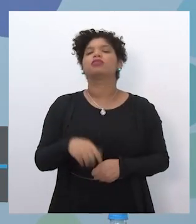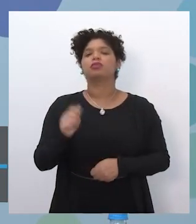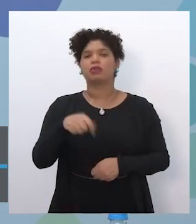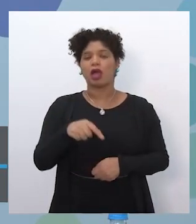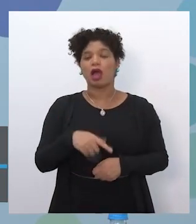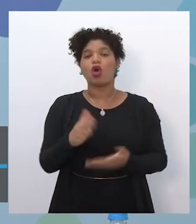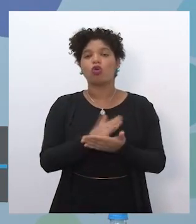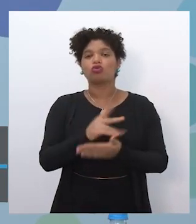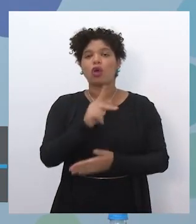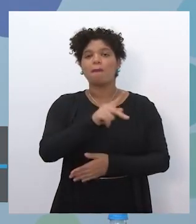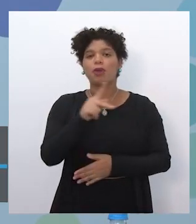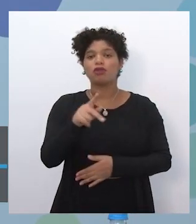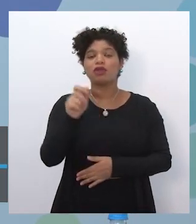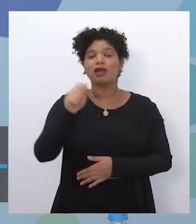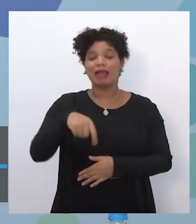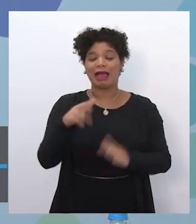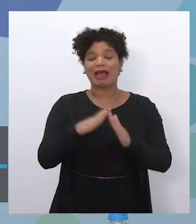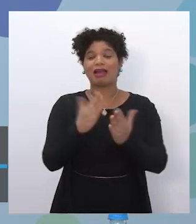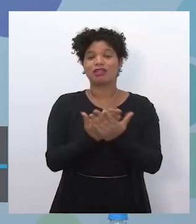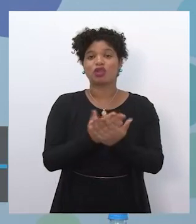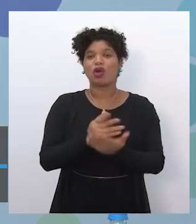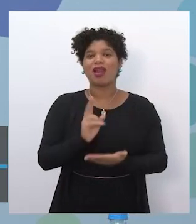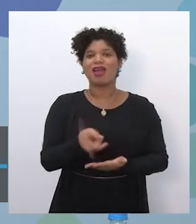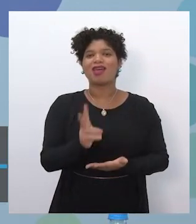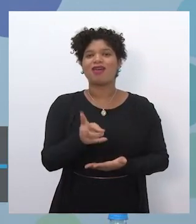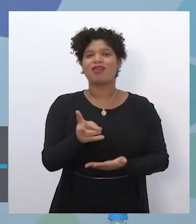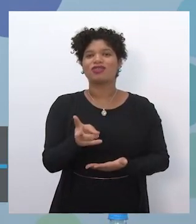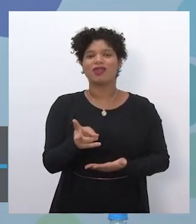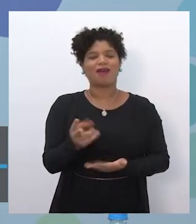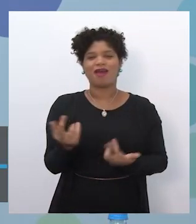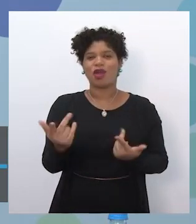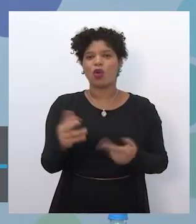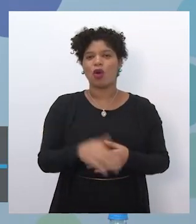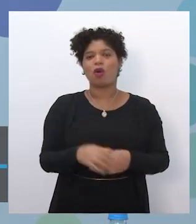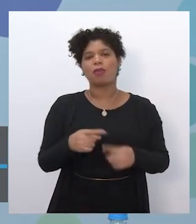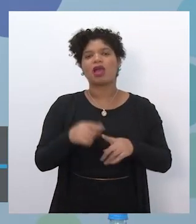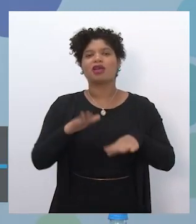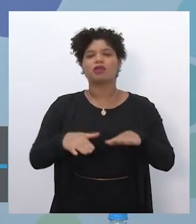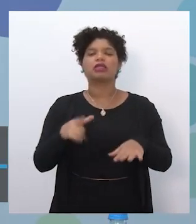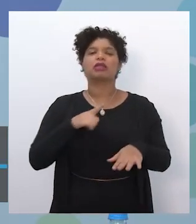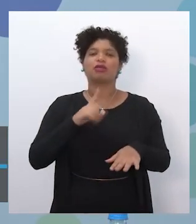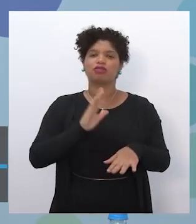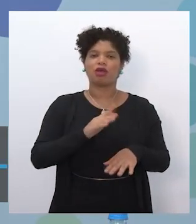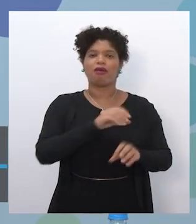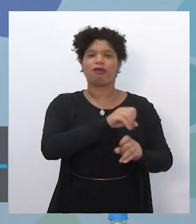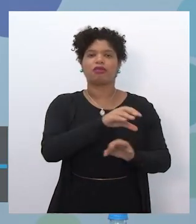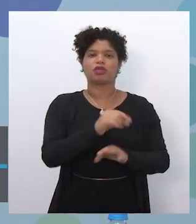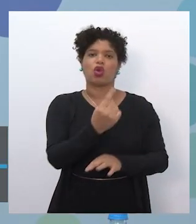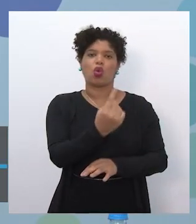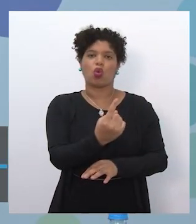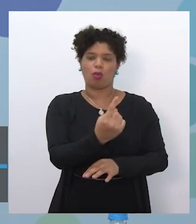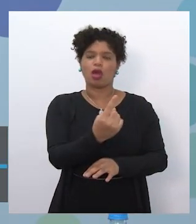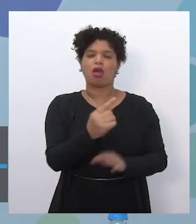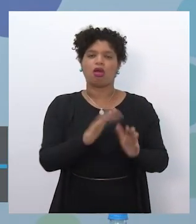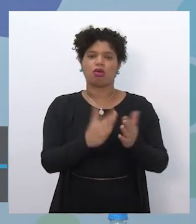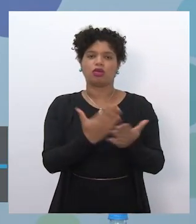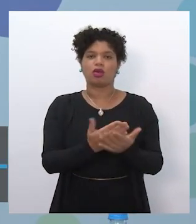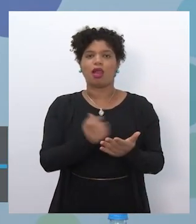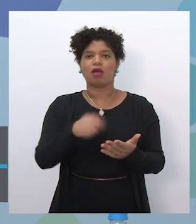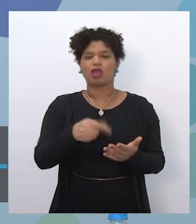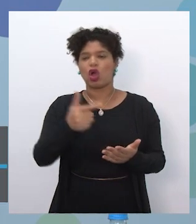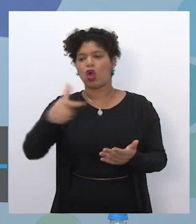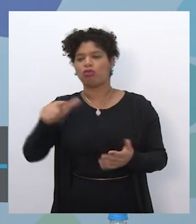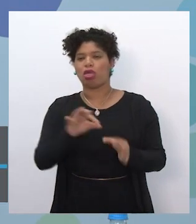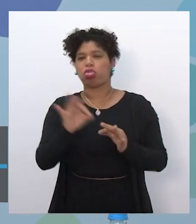professores na mesma escola, justamente porque, geralmente, já tem vínculos com a escola, vínculos com os estudantes, eventualmente.